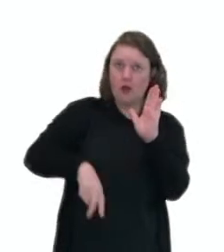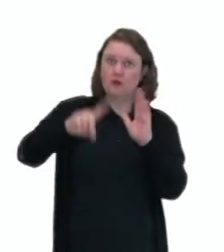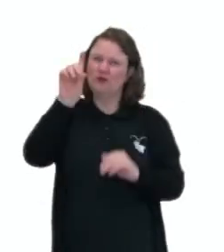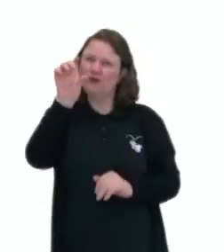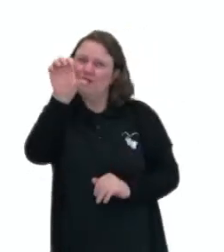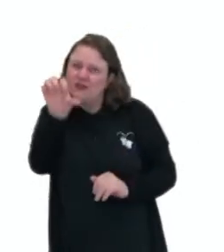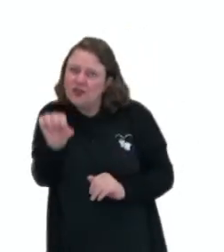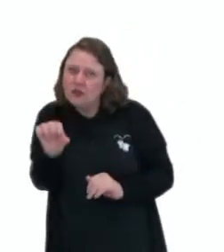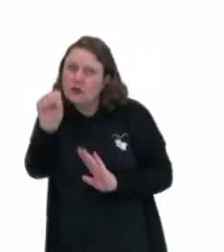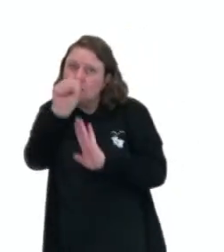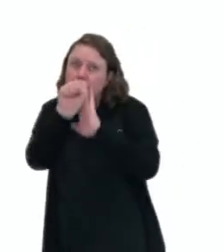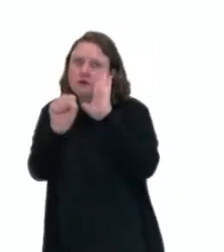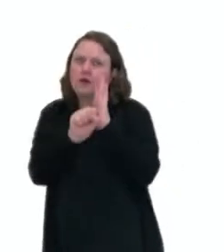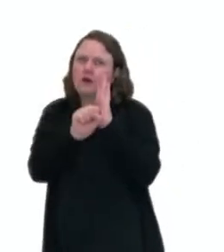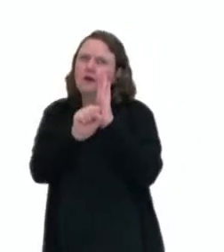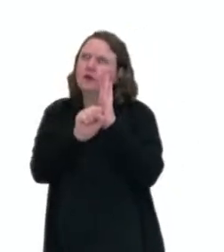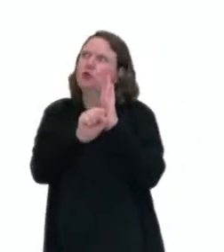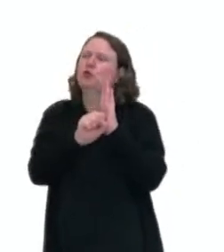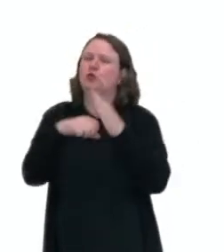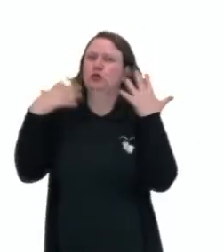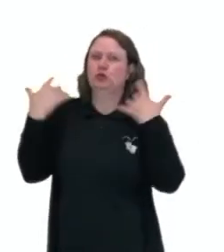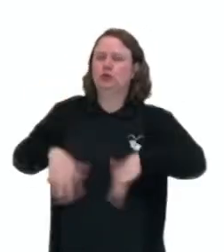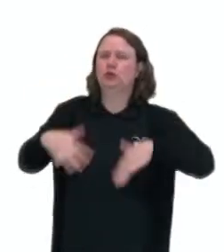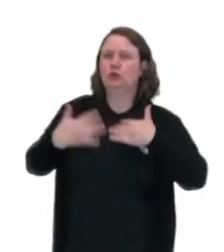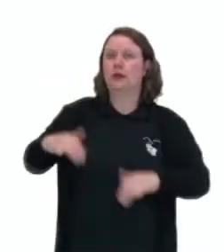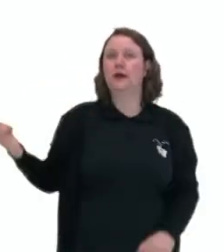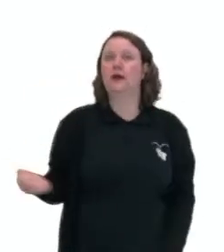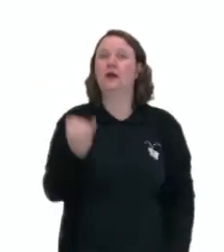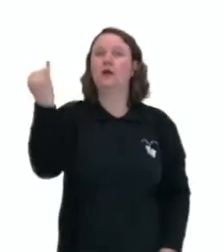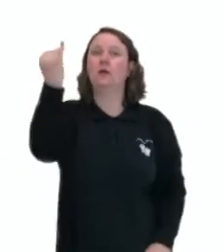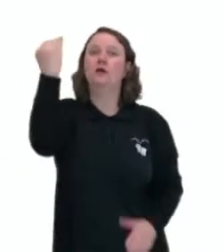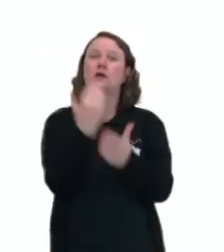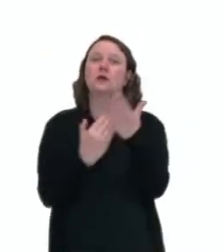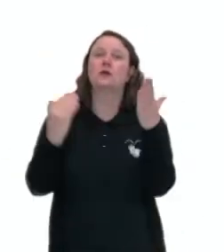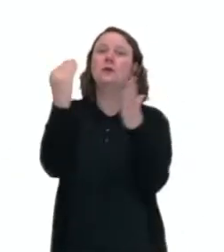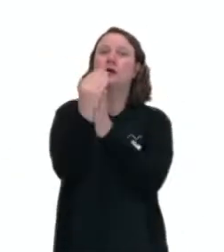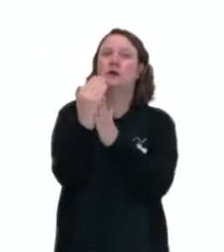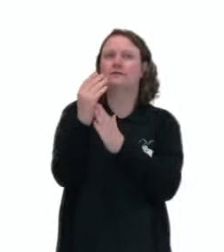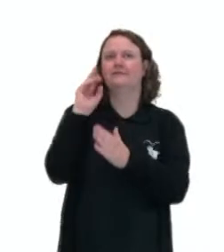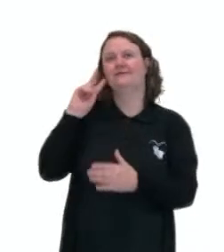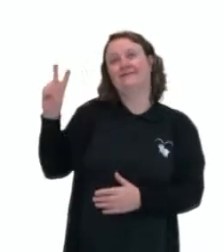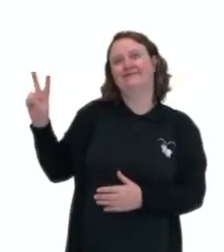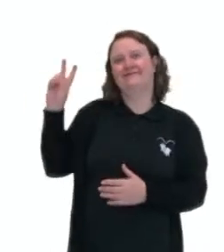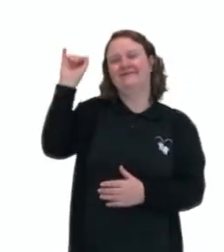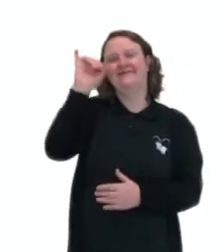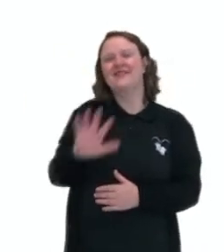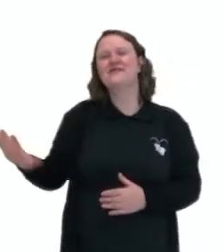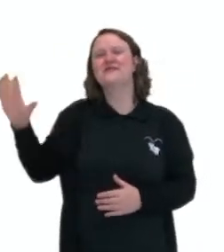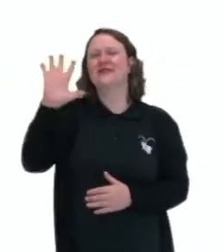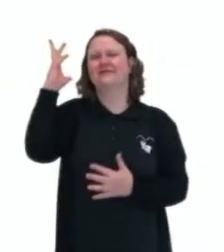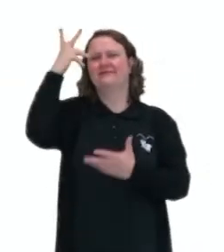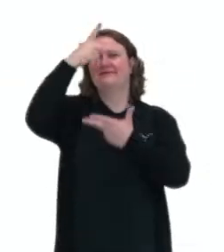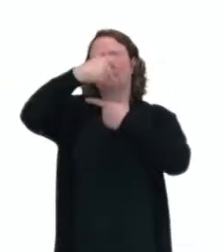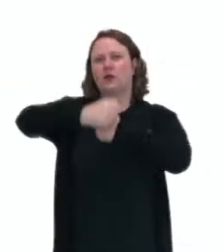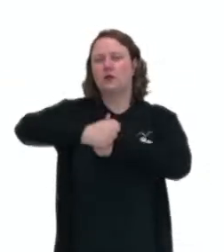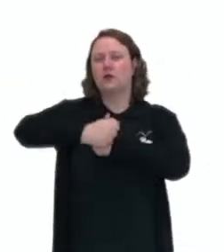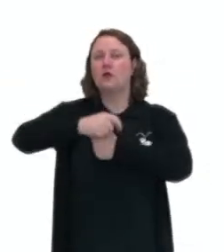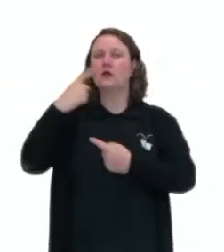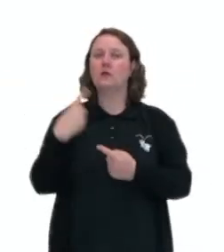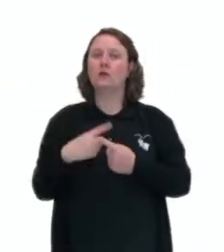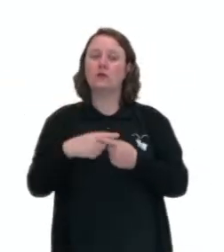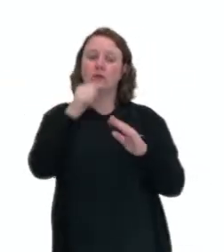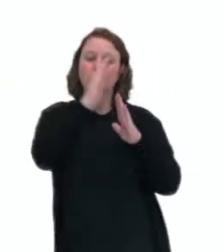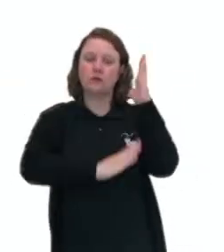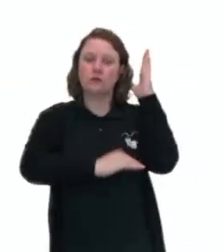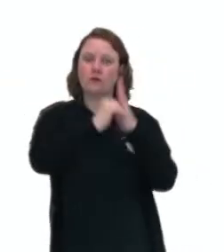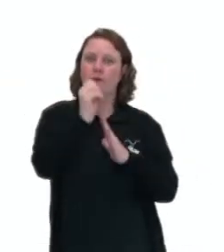Aqui a gente tem uma pintura do William Turner, olha que linda, que belíssima essa imagem, e porque a pintura vai exercer